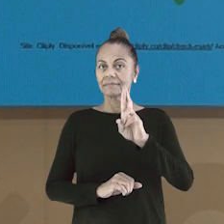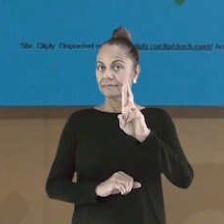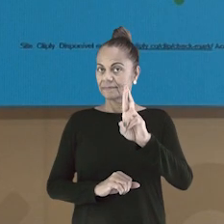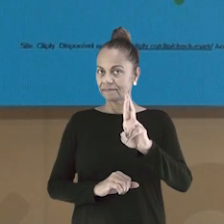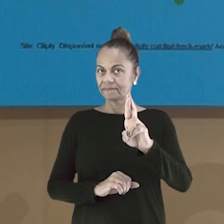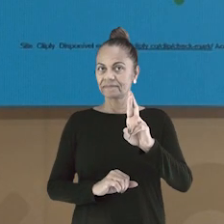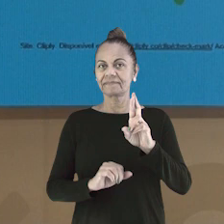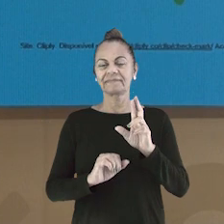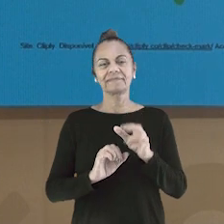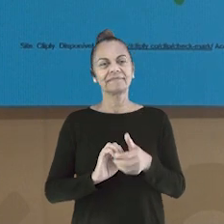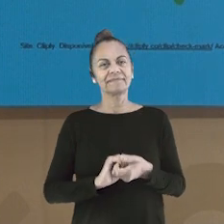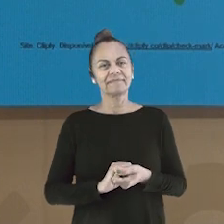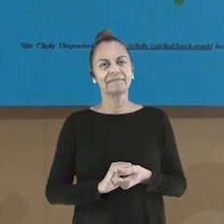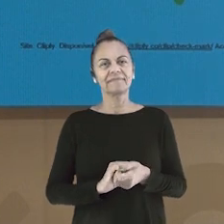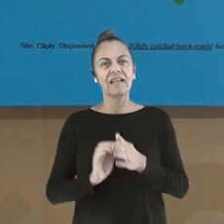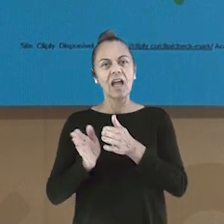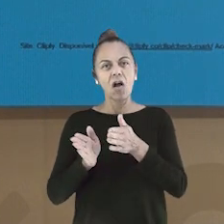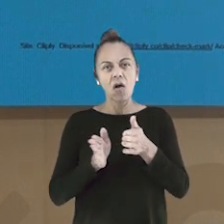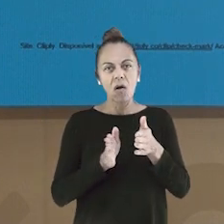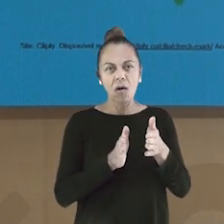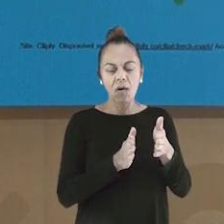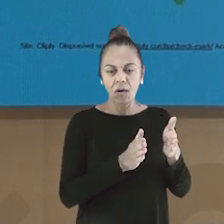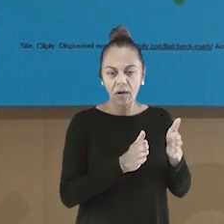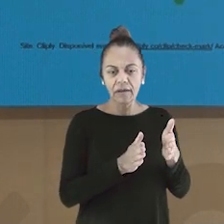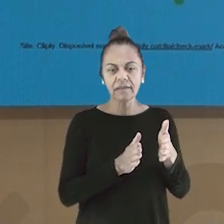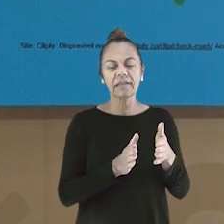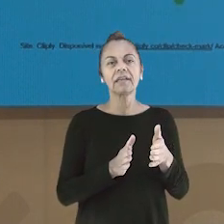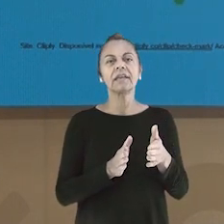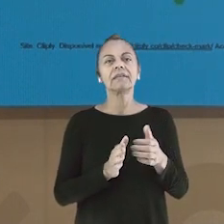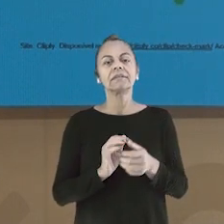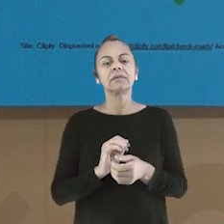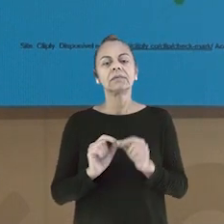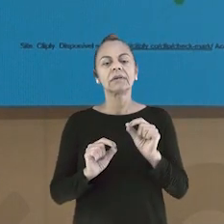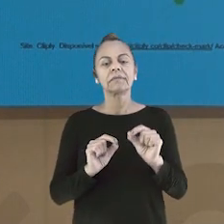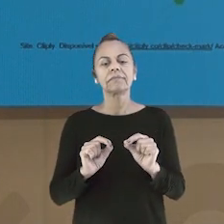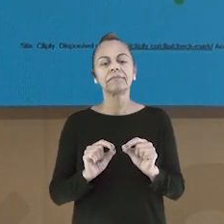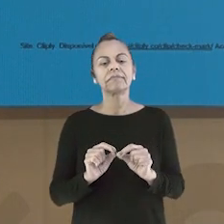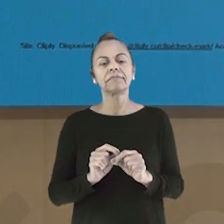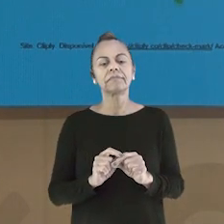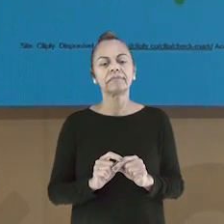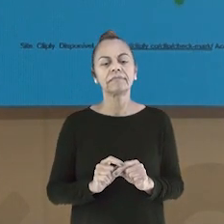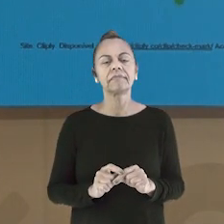Resposta da questão 4. A ordem alfabética das palavras ficam assim.